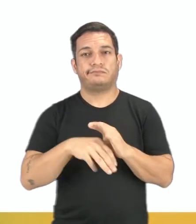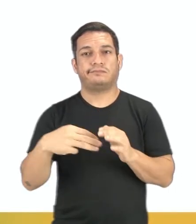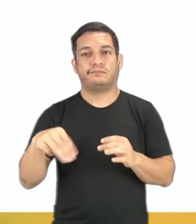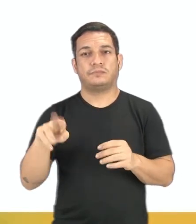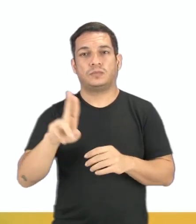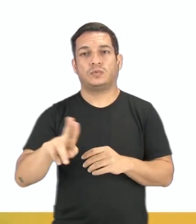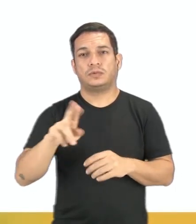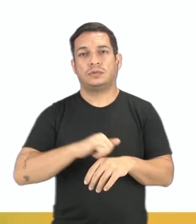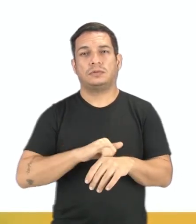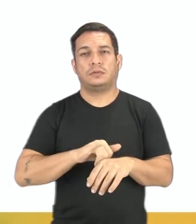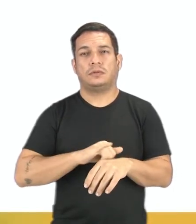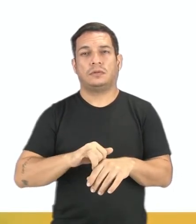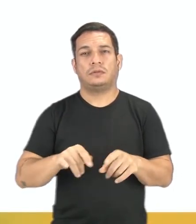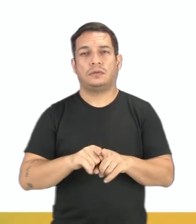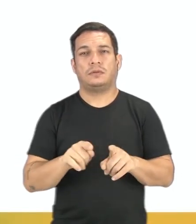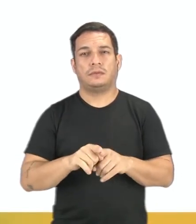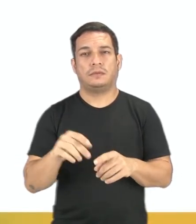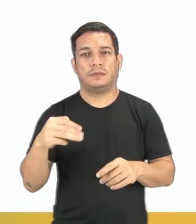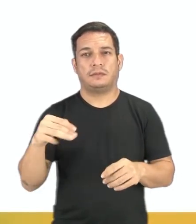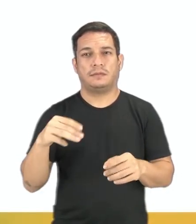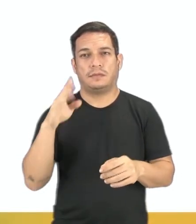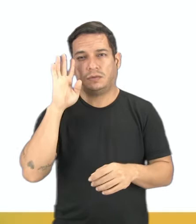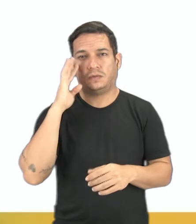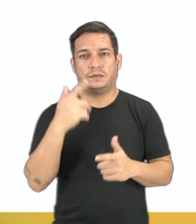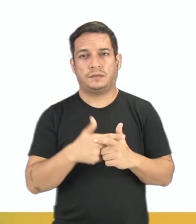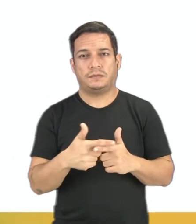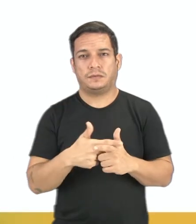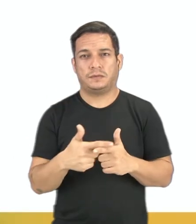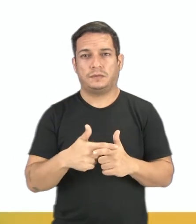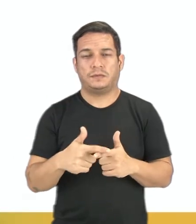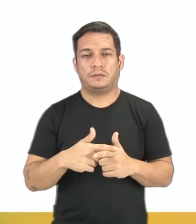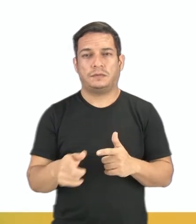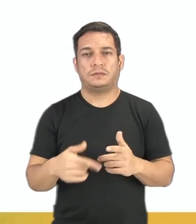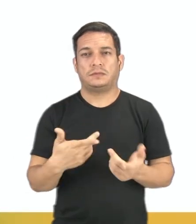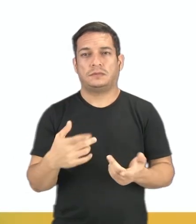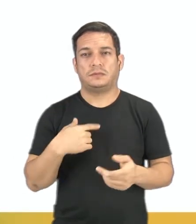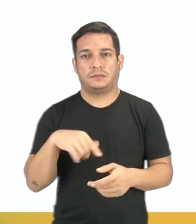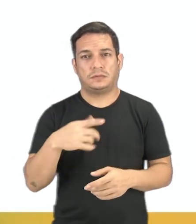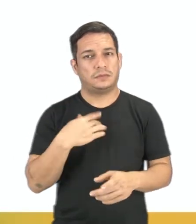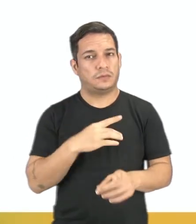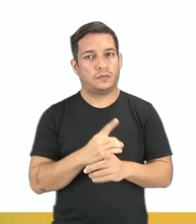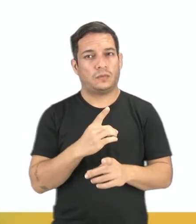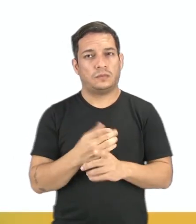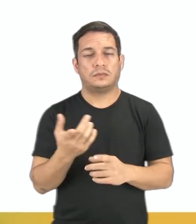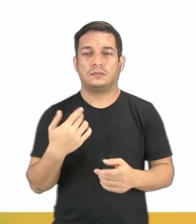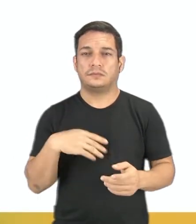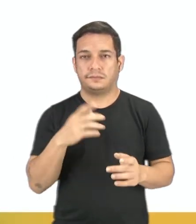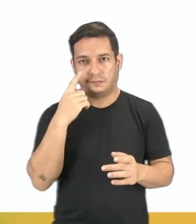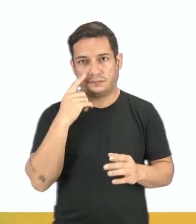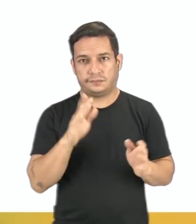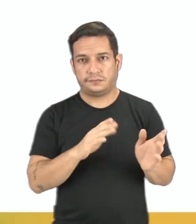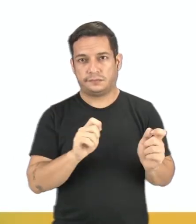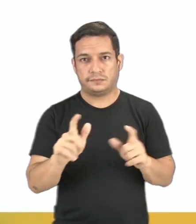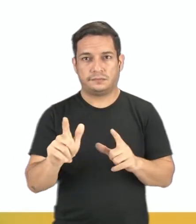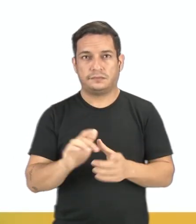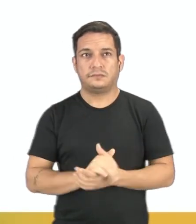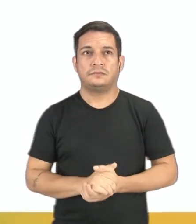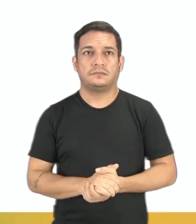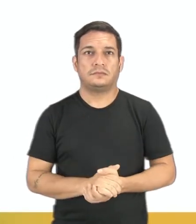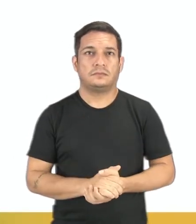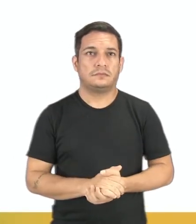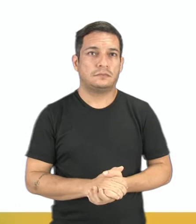utilizando as estratégias matemáticas para resolver alguns problemas que chegarem até vocês. Então, acompanhem comigo exercitando.